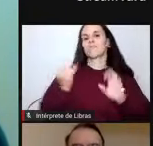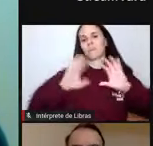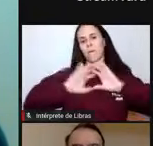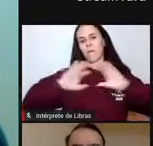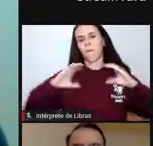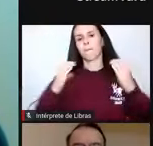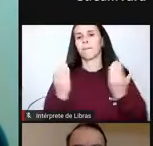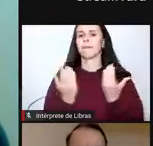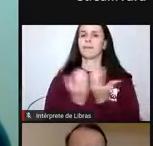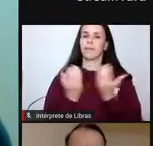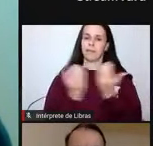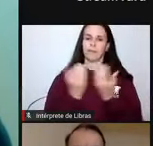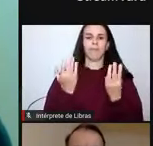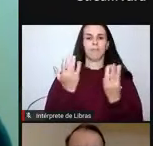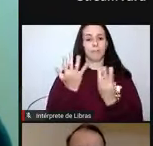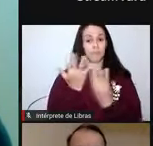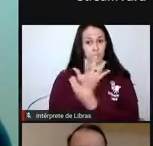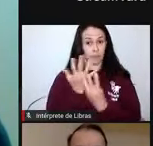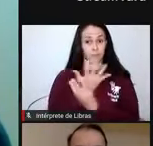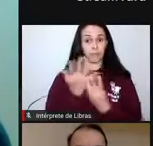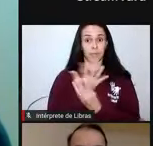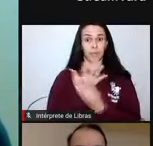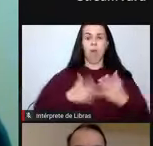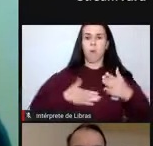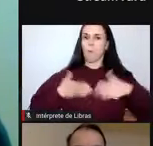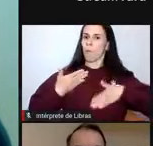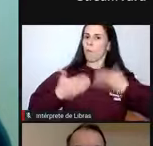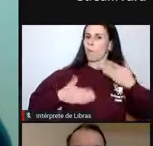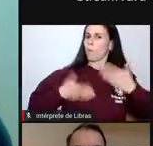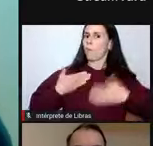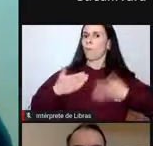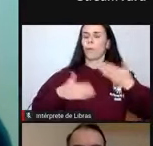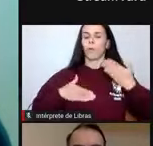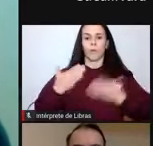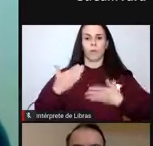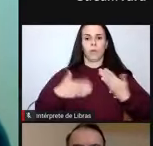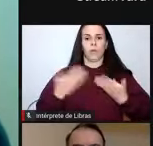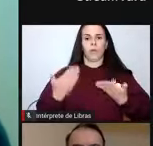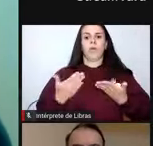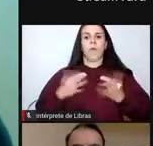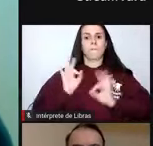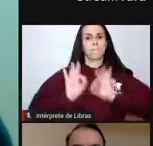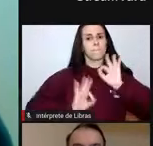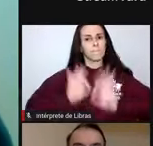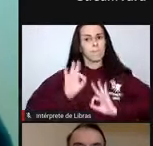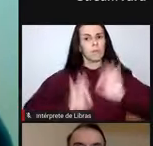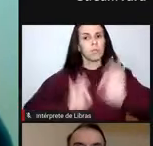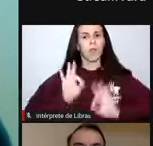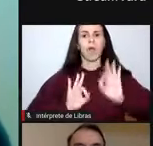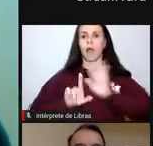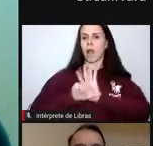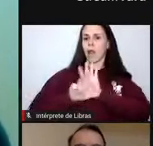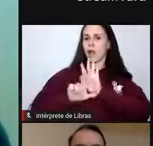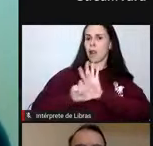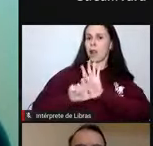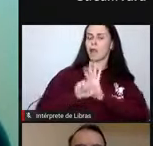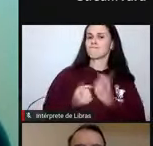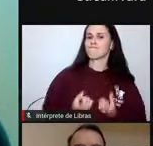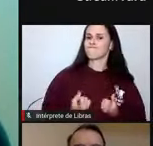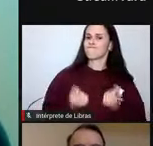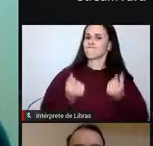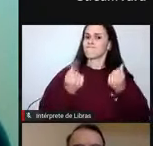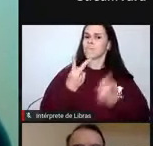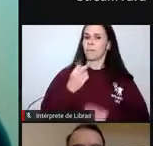comunidade universitária, que foi surpreendida com essa LOA de 2021, com esse projeto de lei orçamentária de 2021, com uma